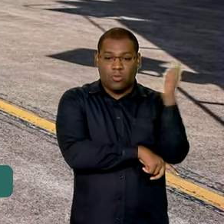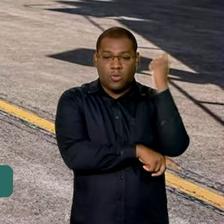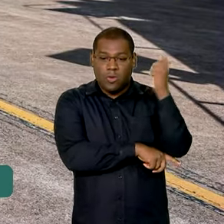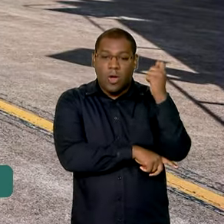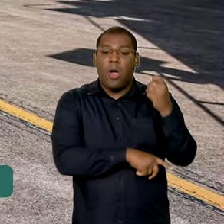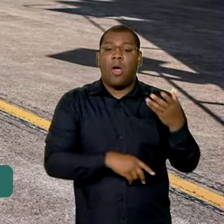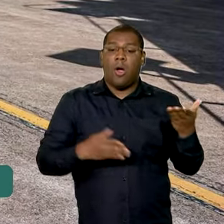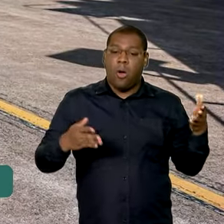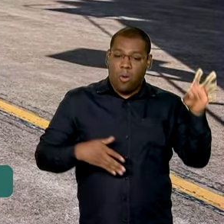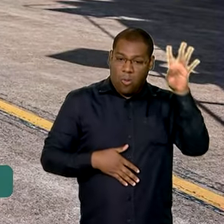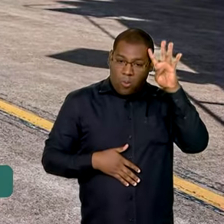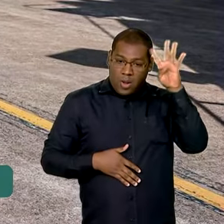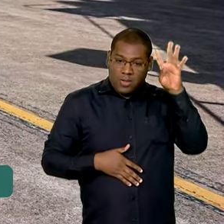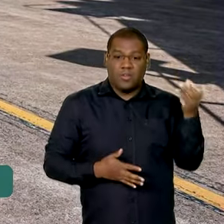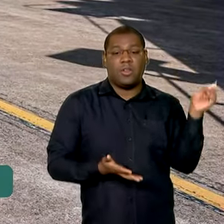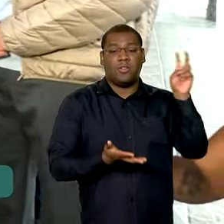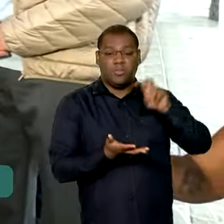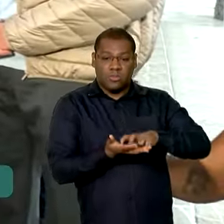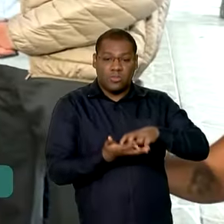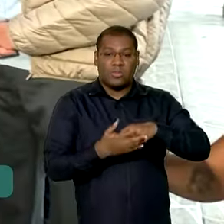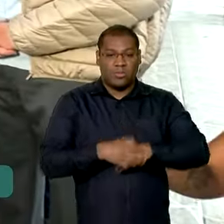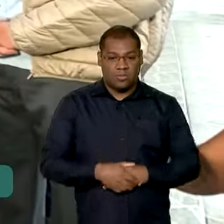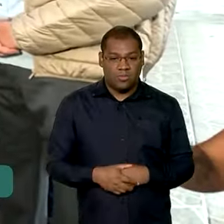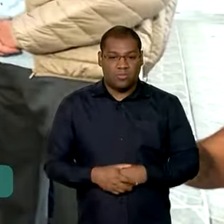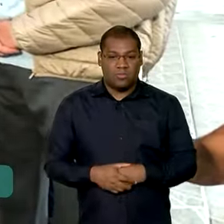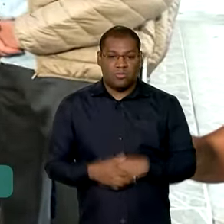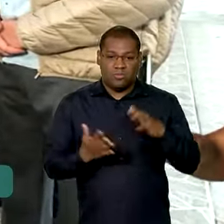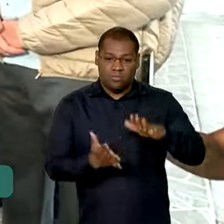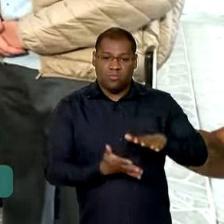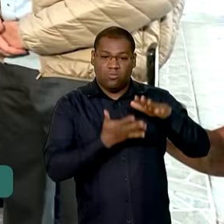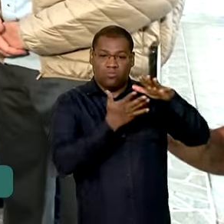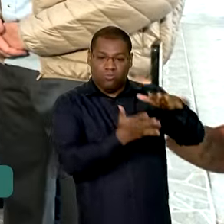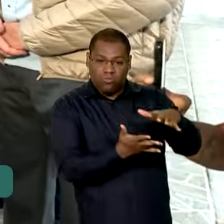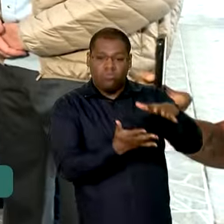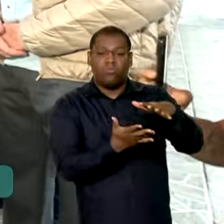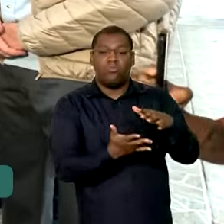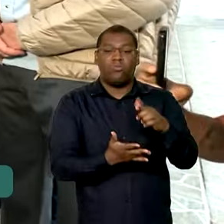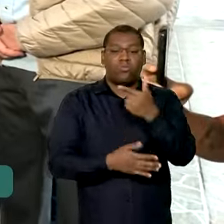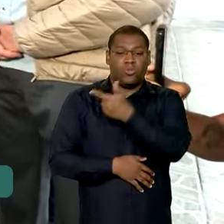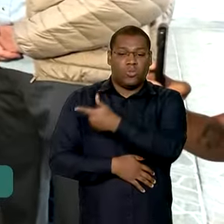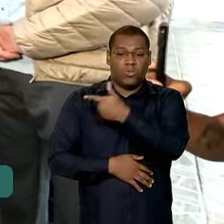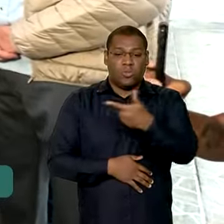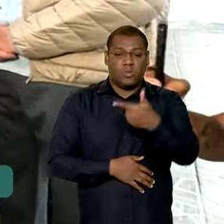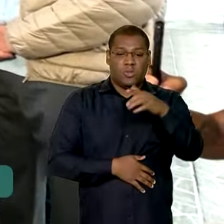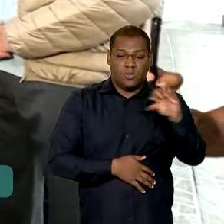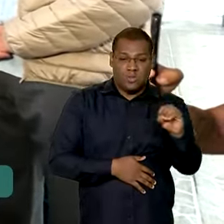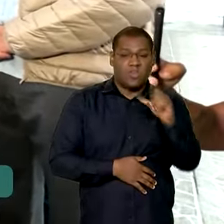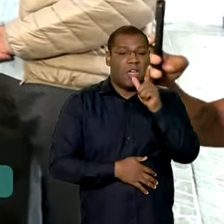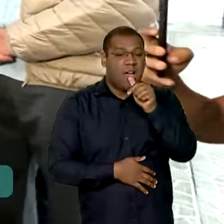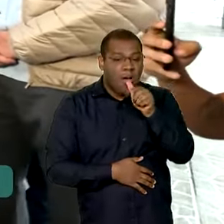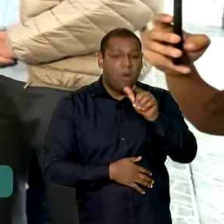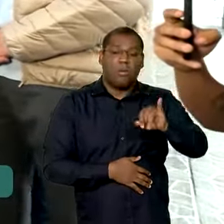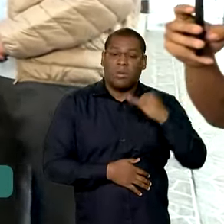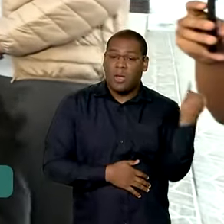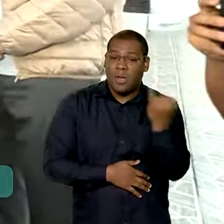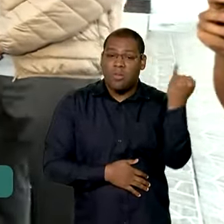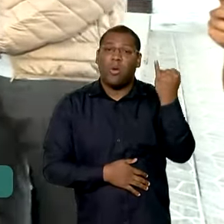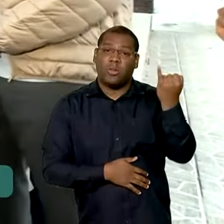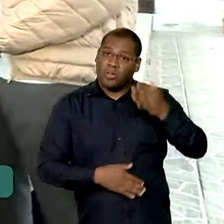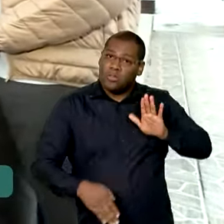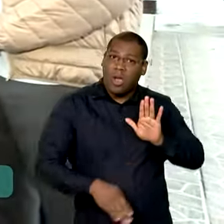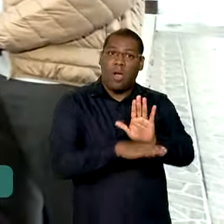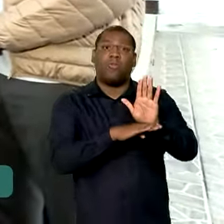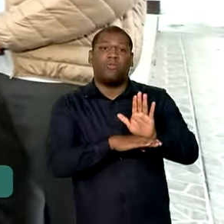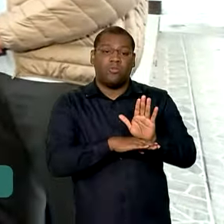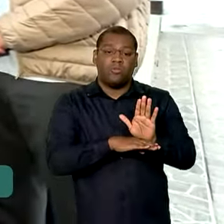quarta-feira. Eles trouxeram 220 purificadores de água, essenciais neste momento em que o sistema de